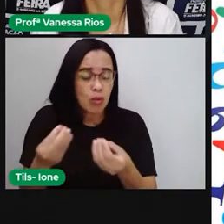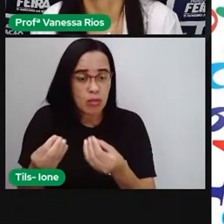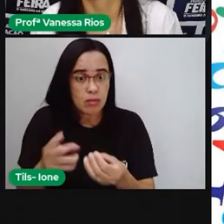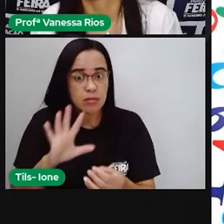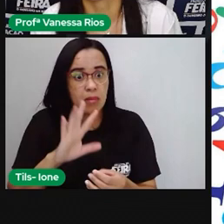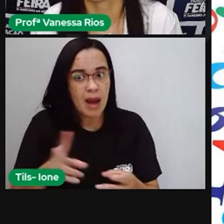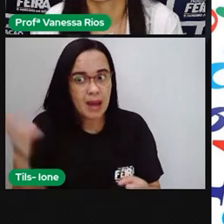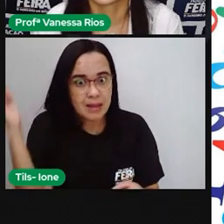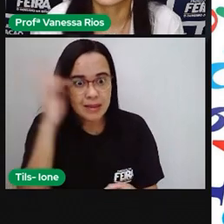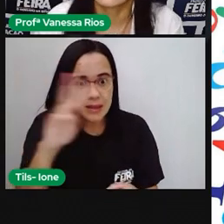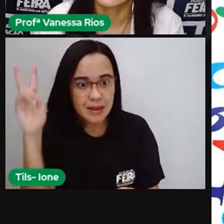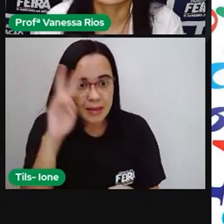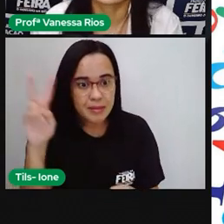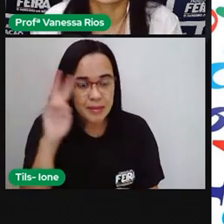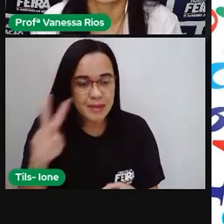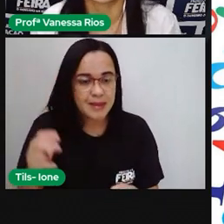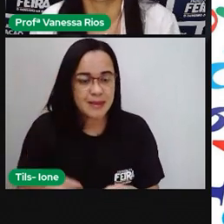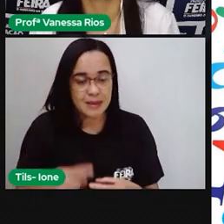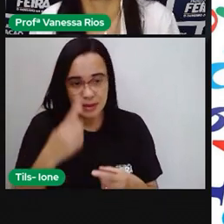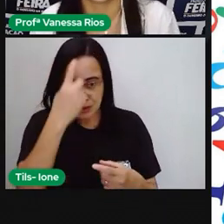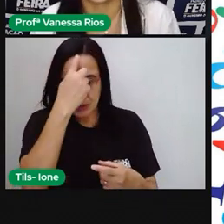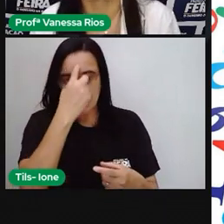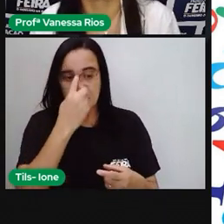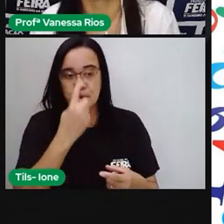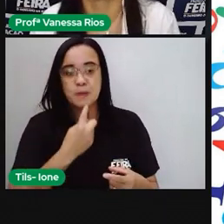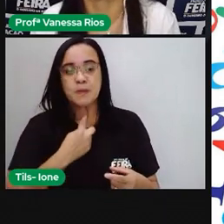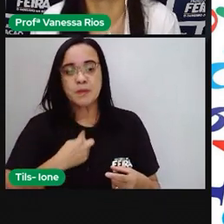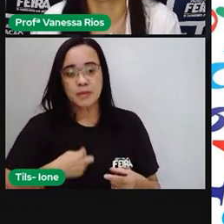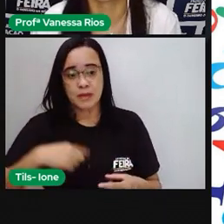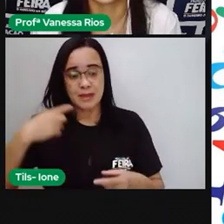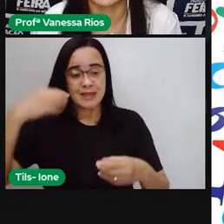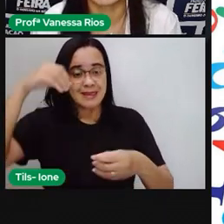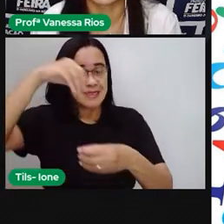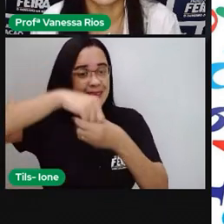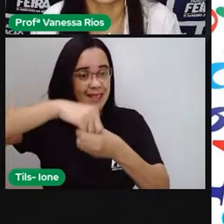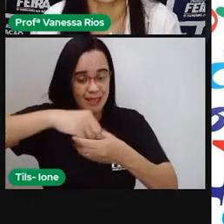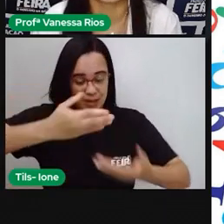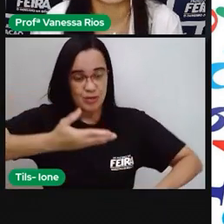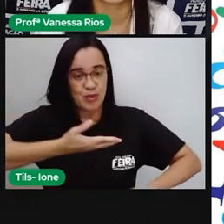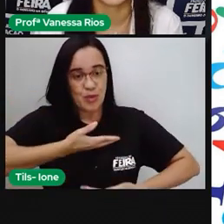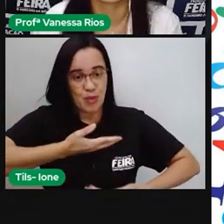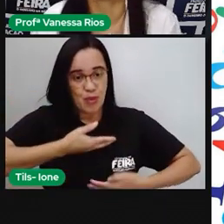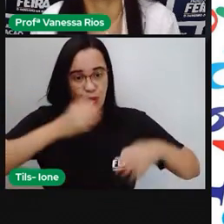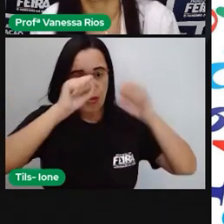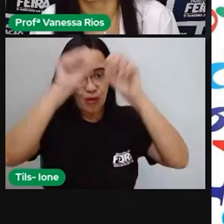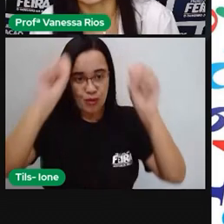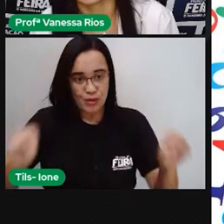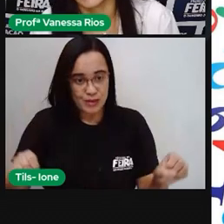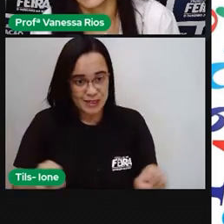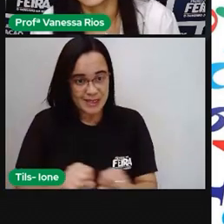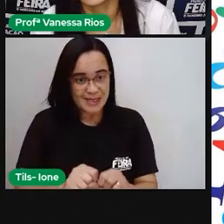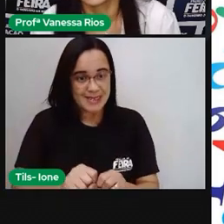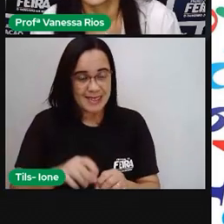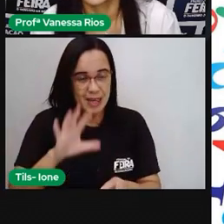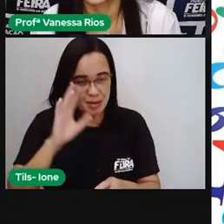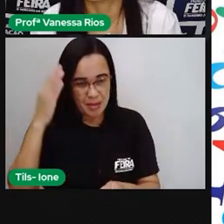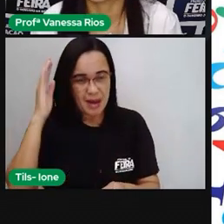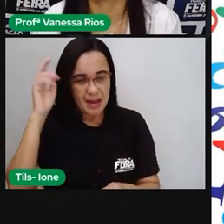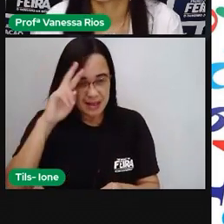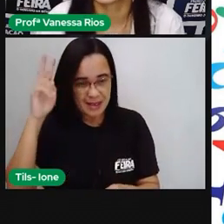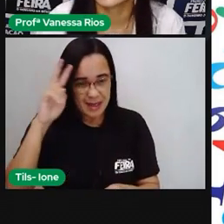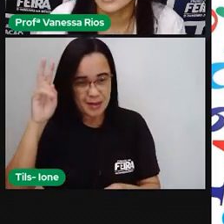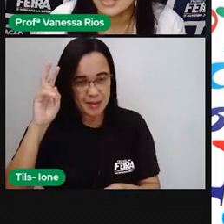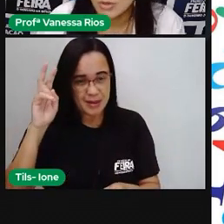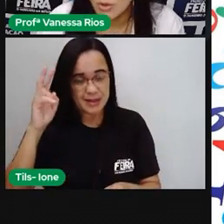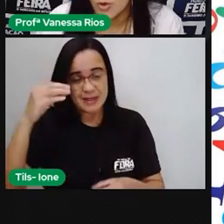de como os nossos órgãos estão organizados, os nossos sistemas aí respiratórios, circulatórios, por